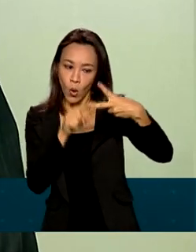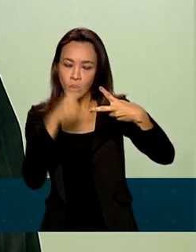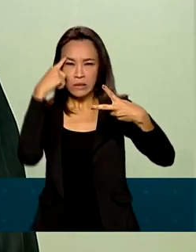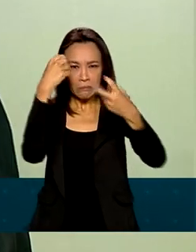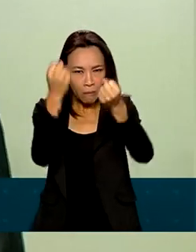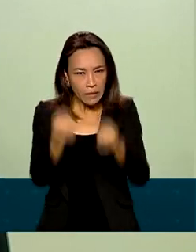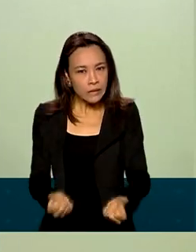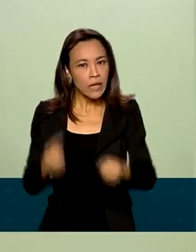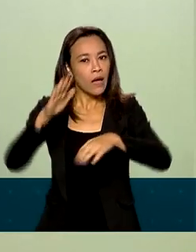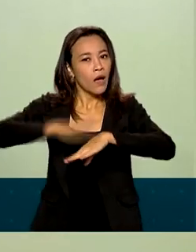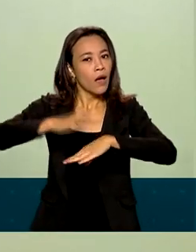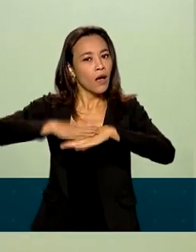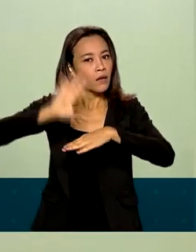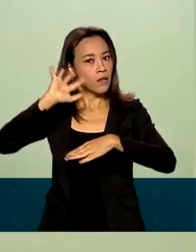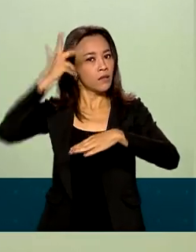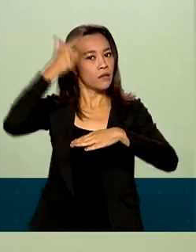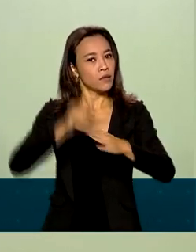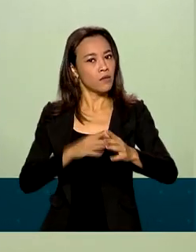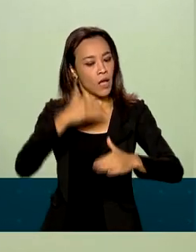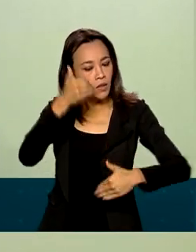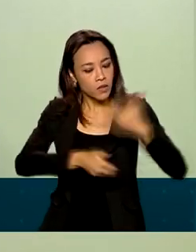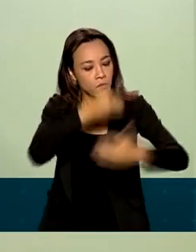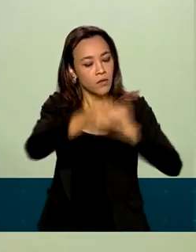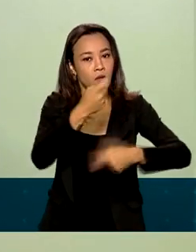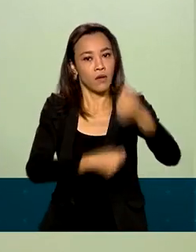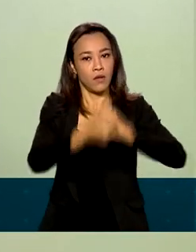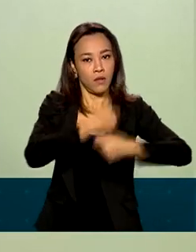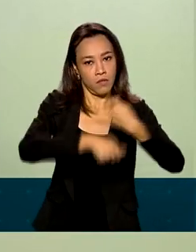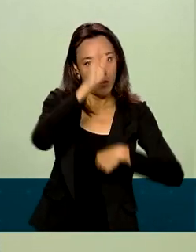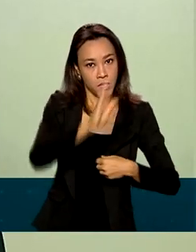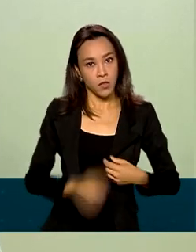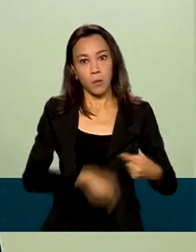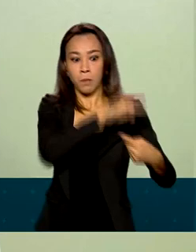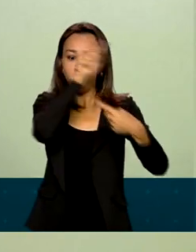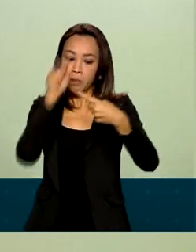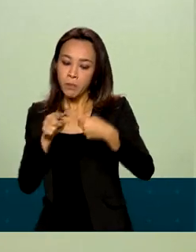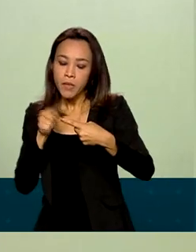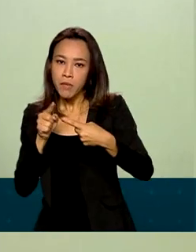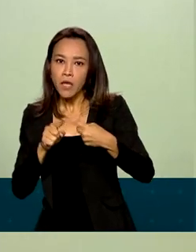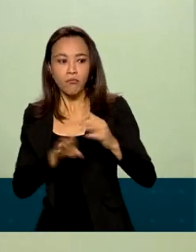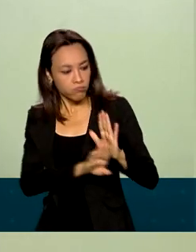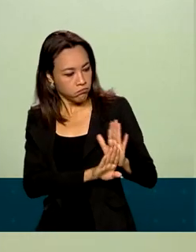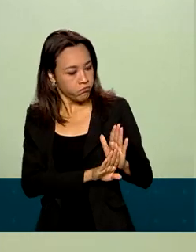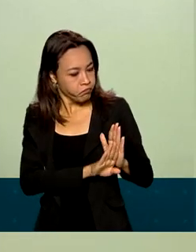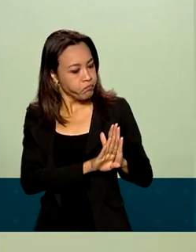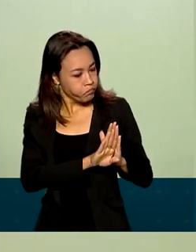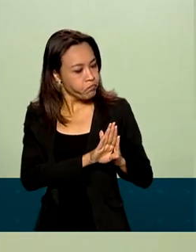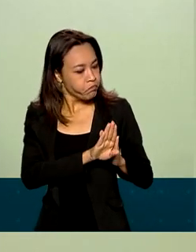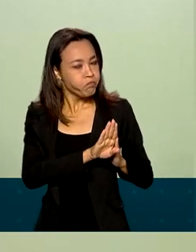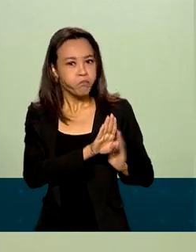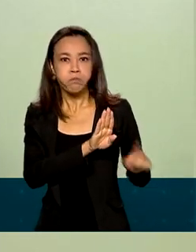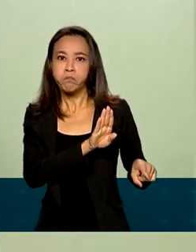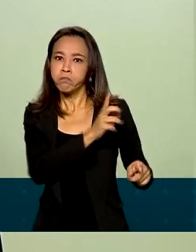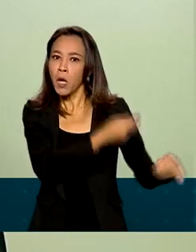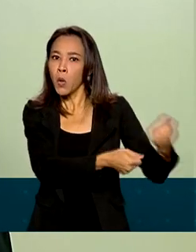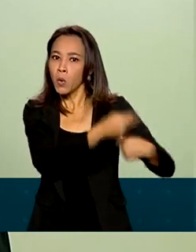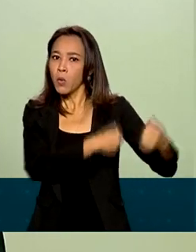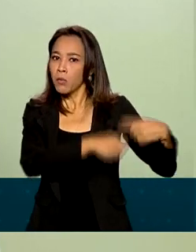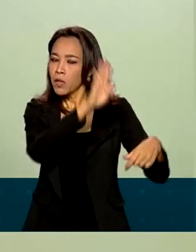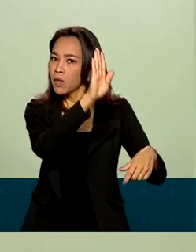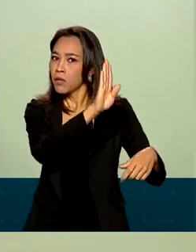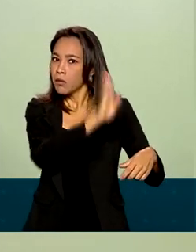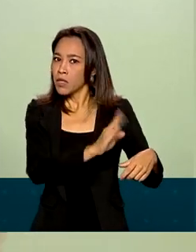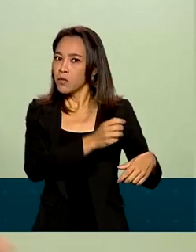a projeção de crescimento da economia brasileira. Em primeiro lugar, o desempenho acima do esperado do próprio crescimento econômico no primeiro